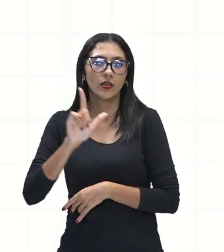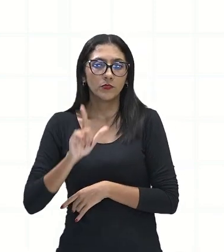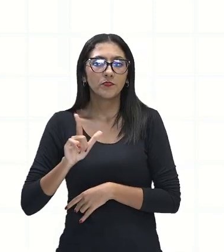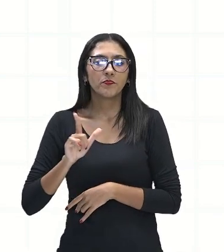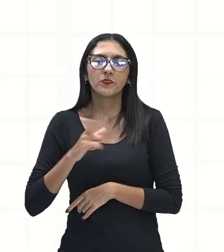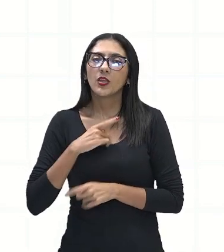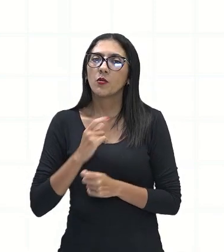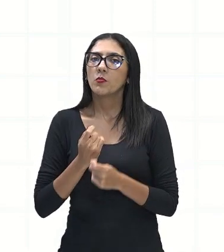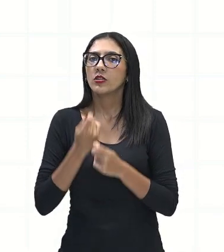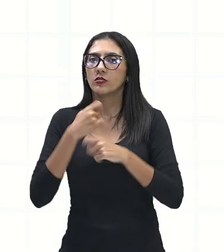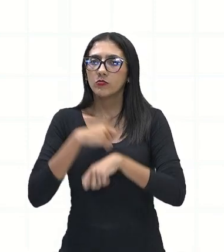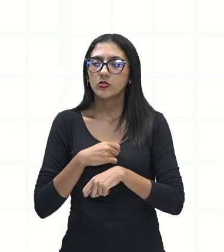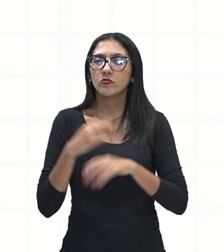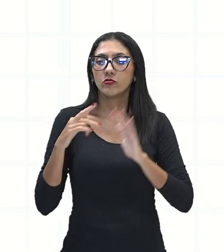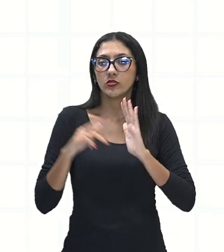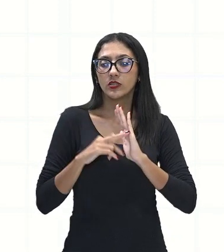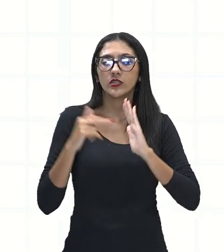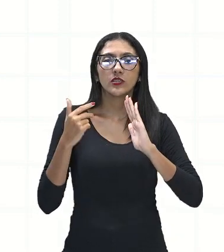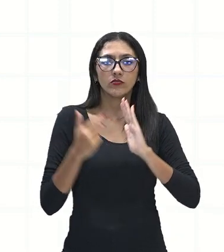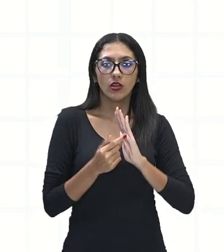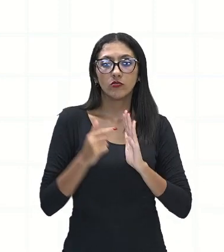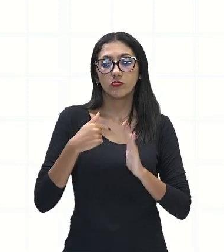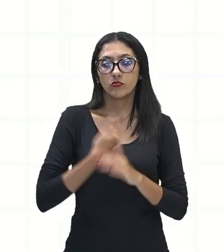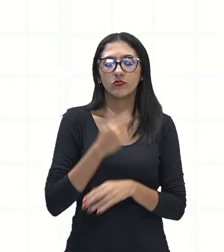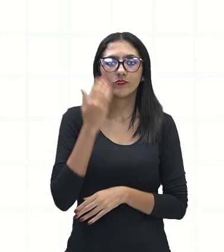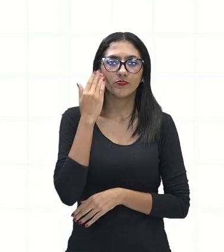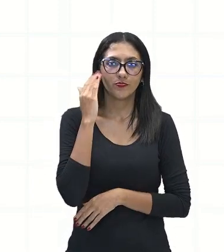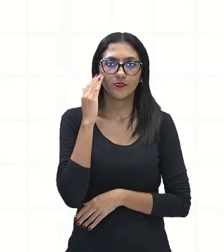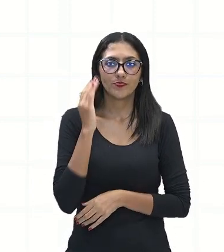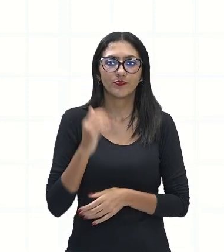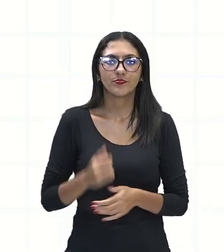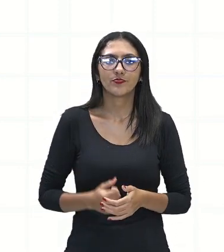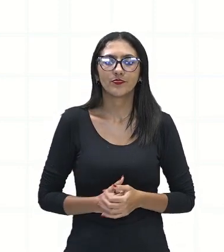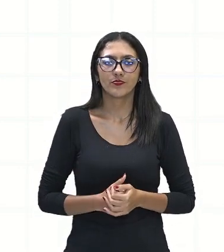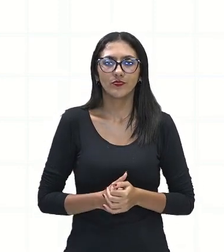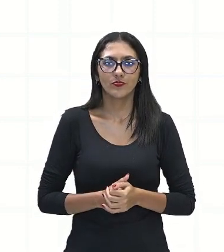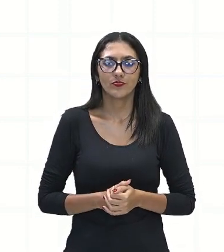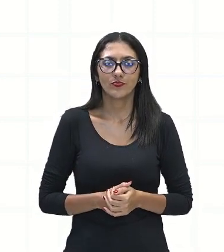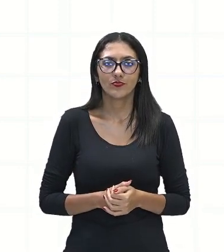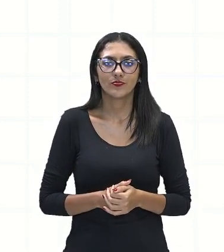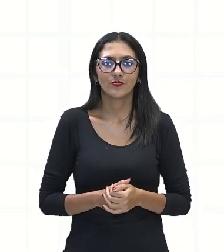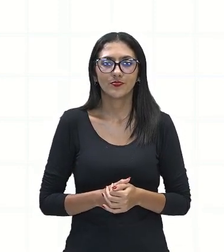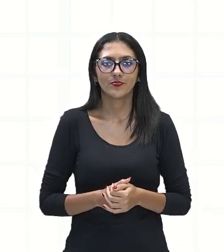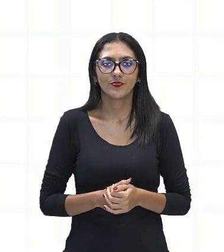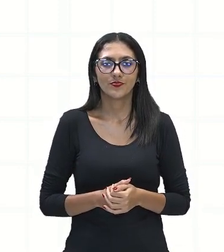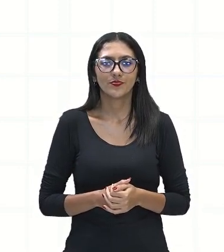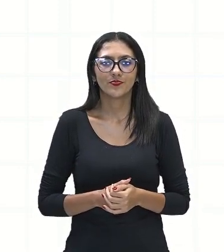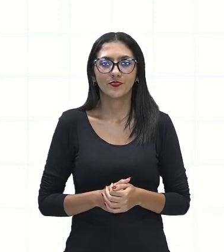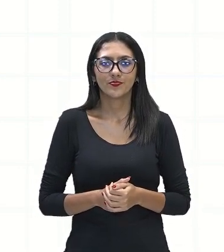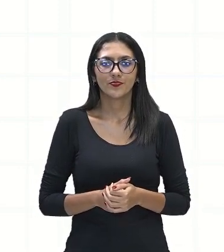surtir um determinado efeito de sentido, tá? Agora, o sentido